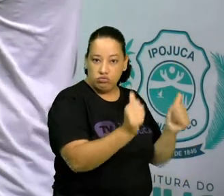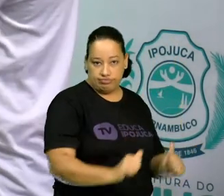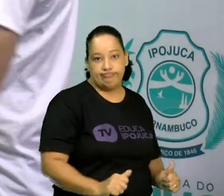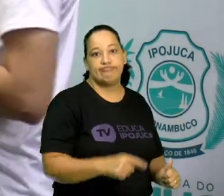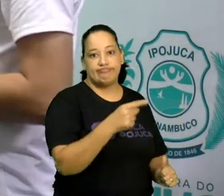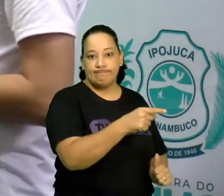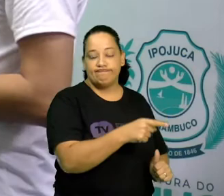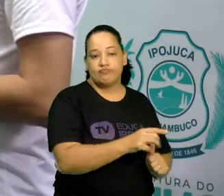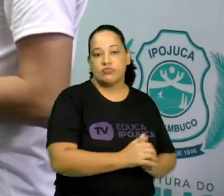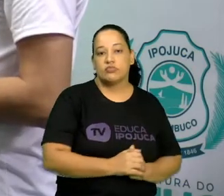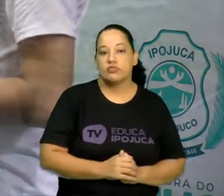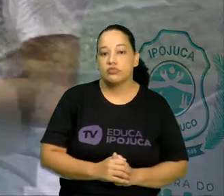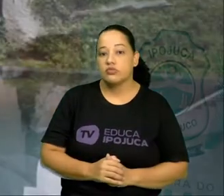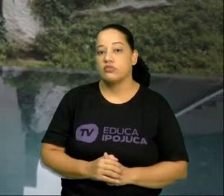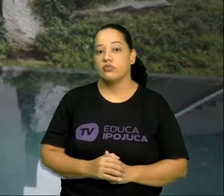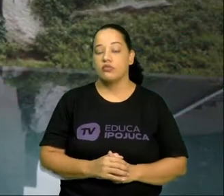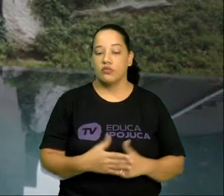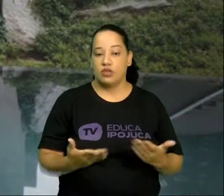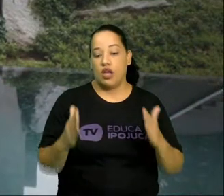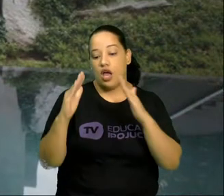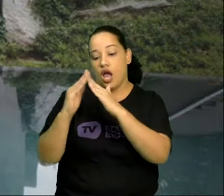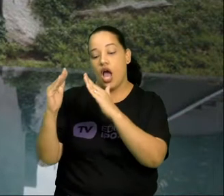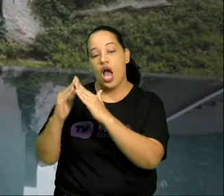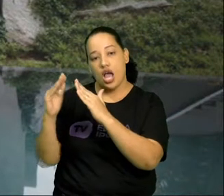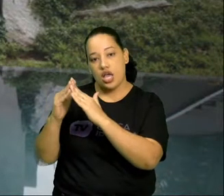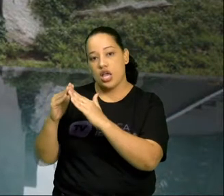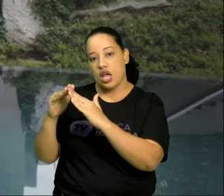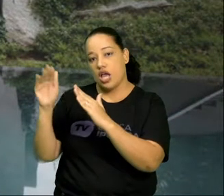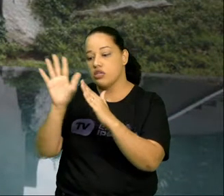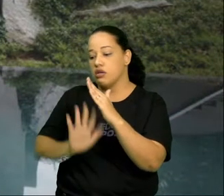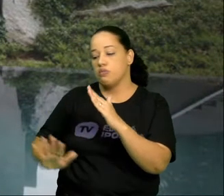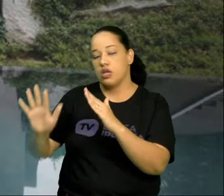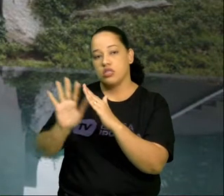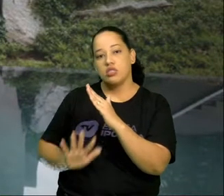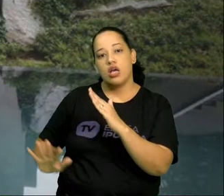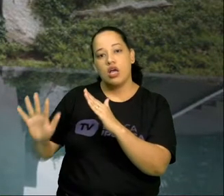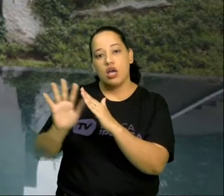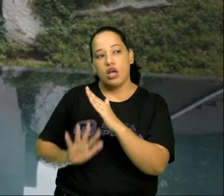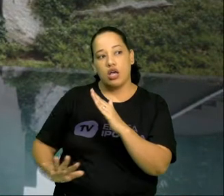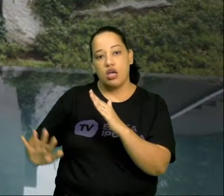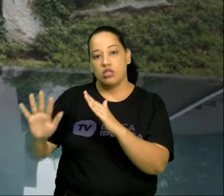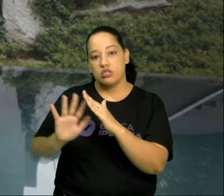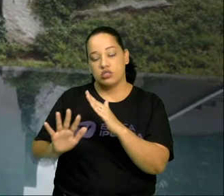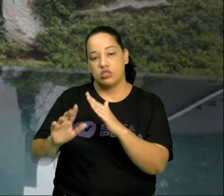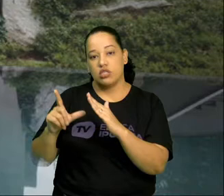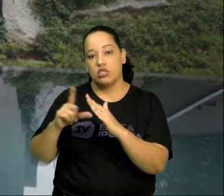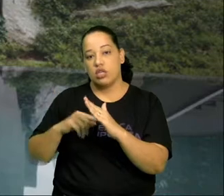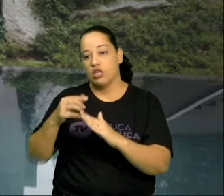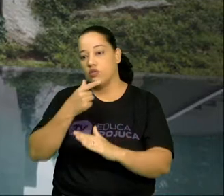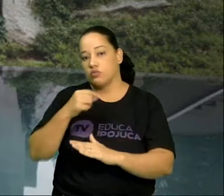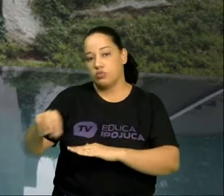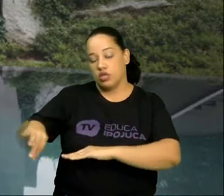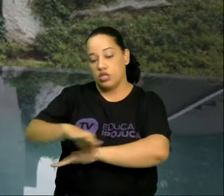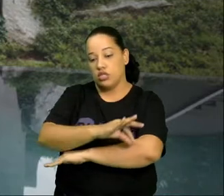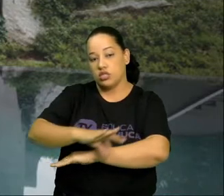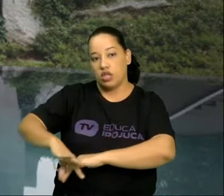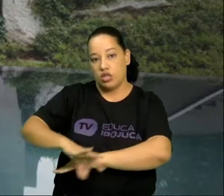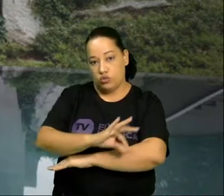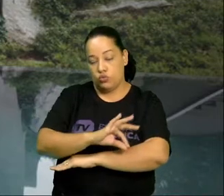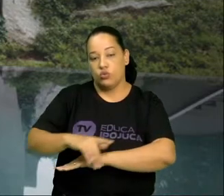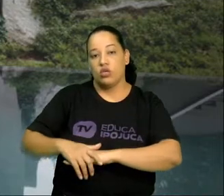Essa casa, por exemplo. Casa na paisagem de Nico Arquiteto e Arcoson.